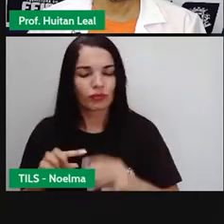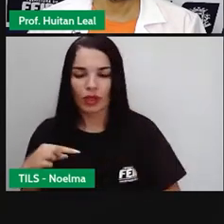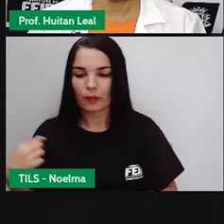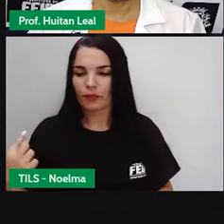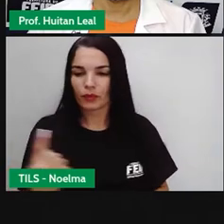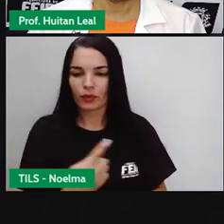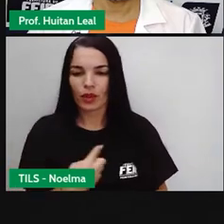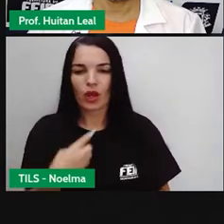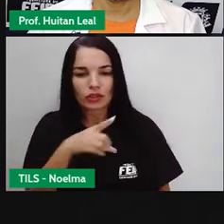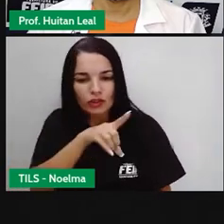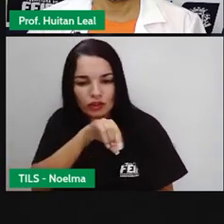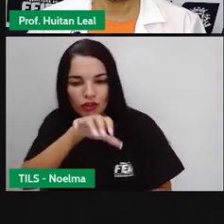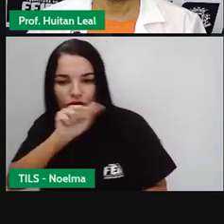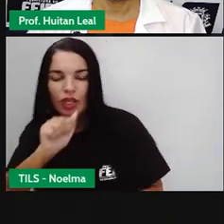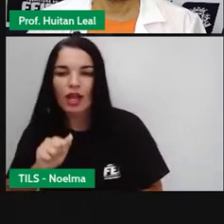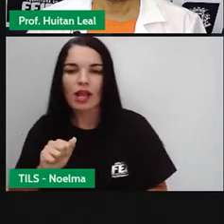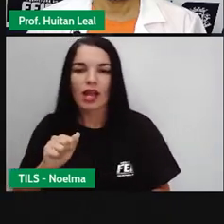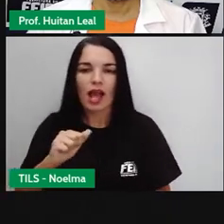na nossa cultura.